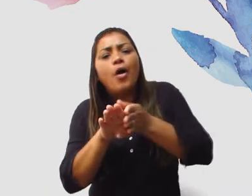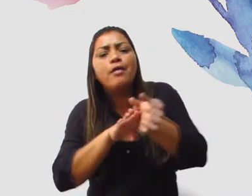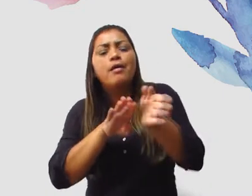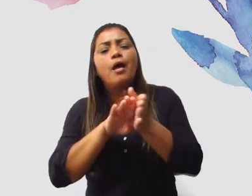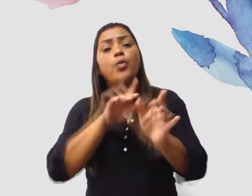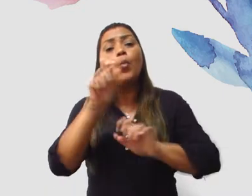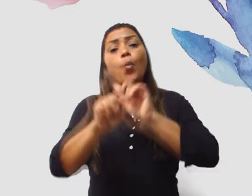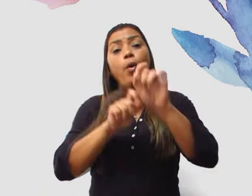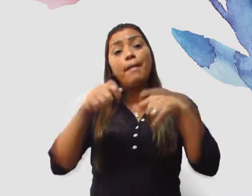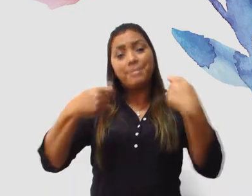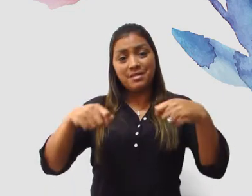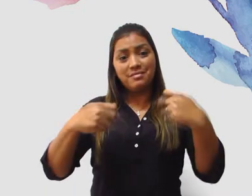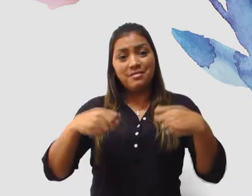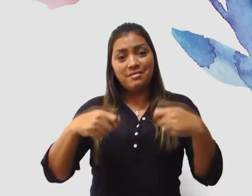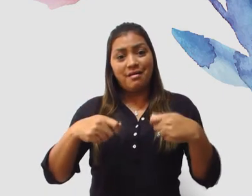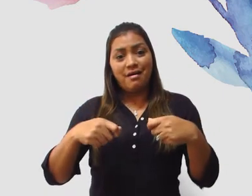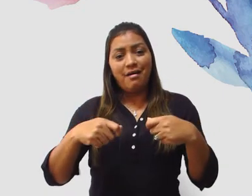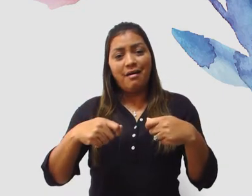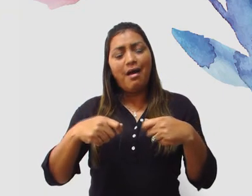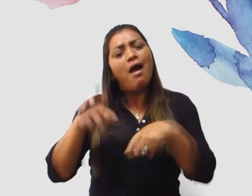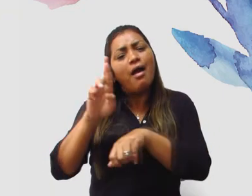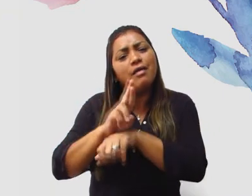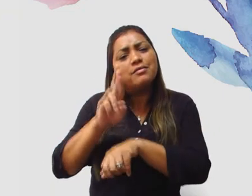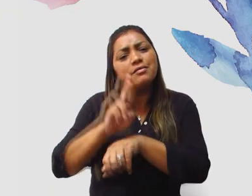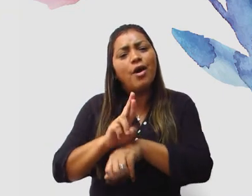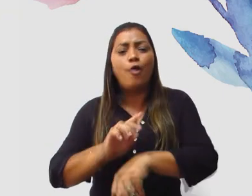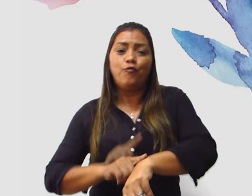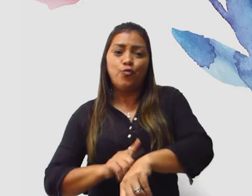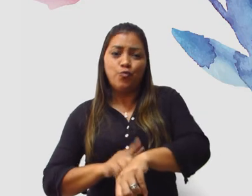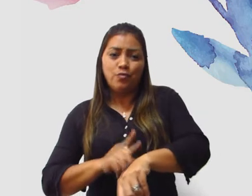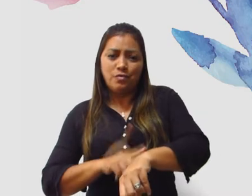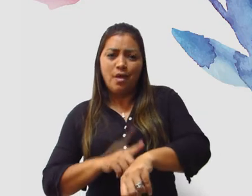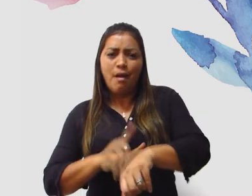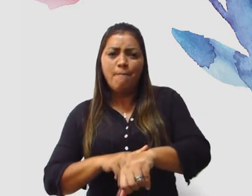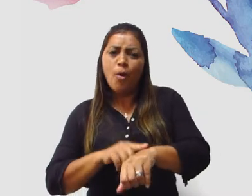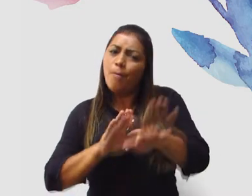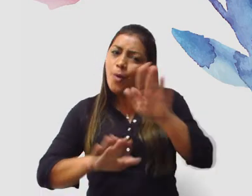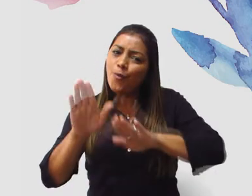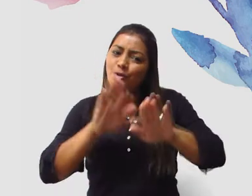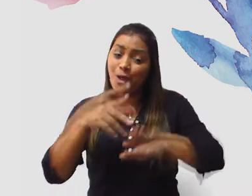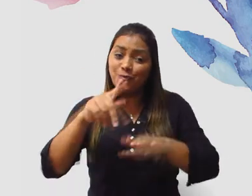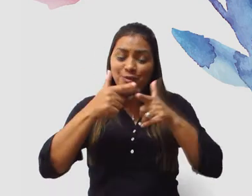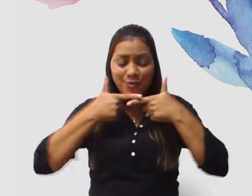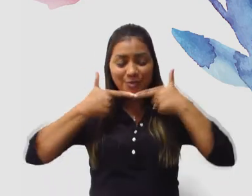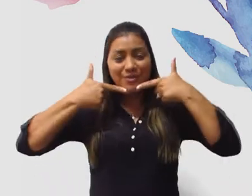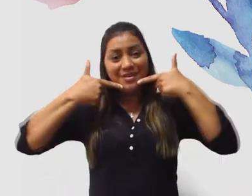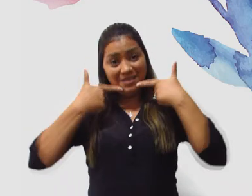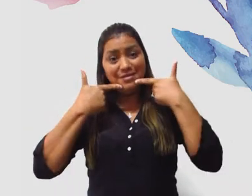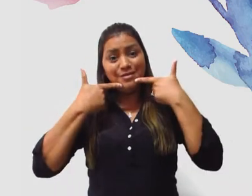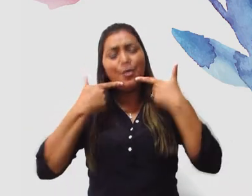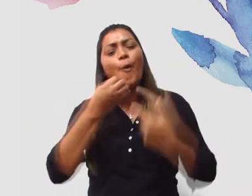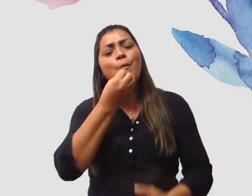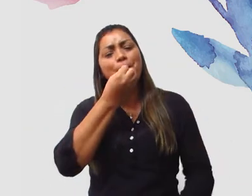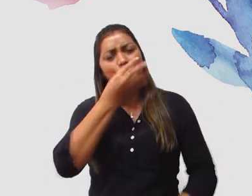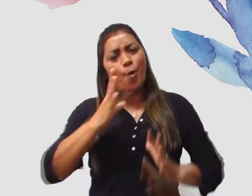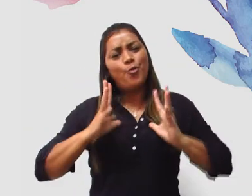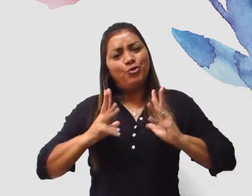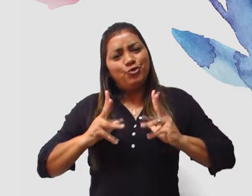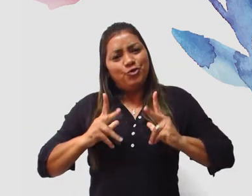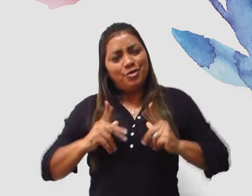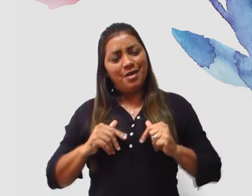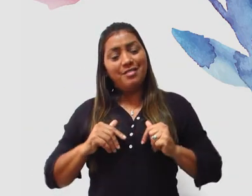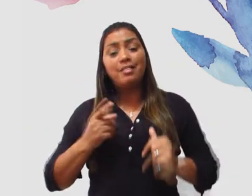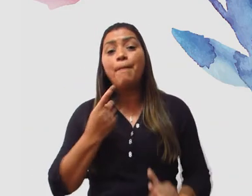oriente naquilo que for necessário. Reserve um tempo para cuidar do seu sorriso com uma boa